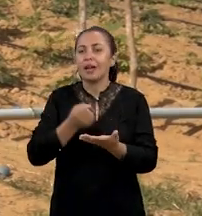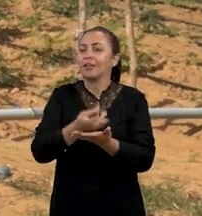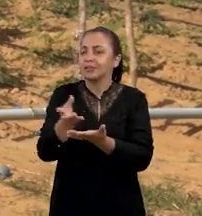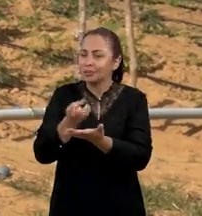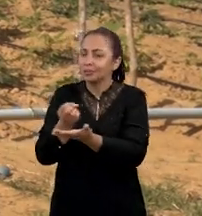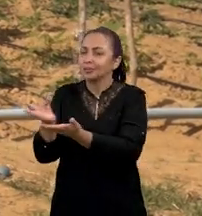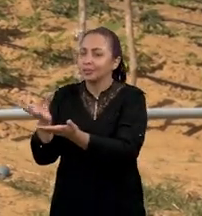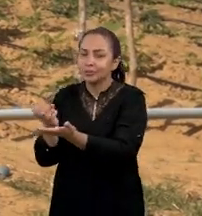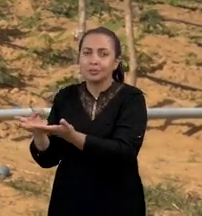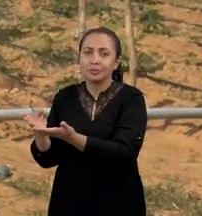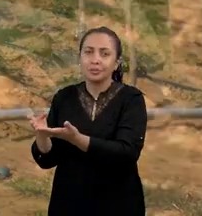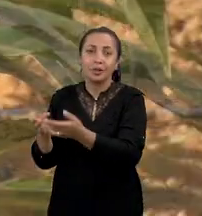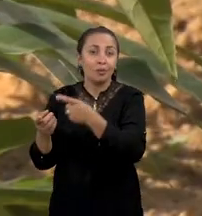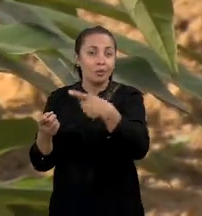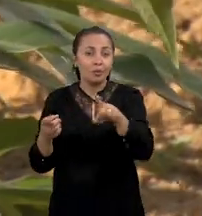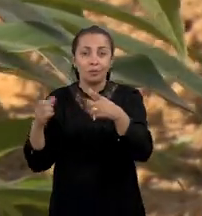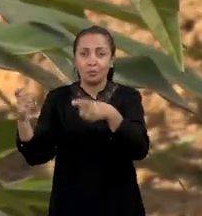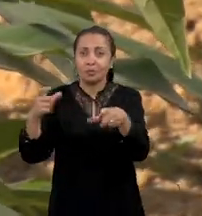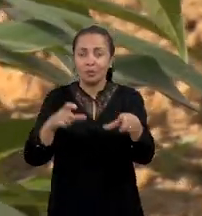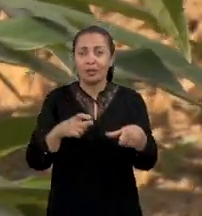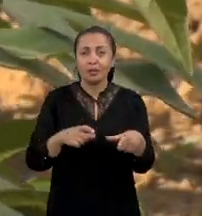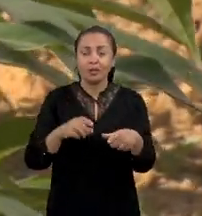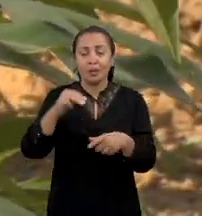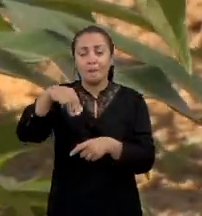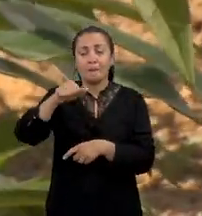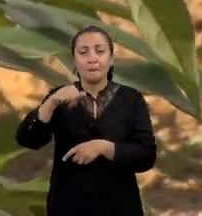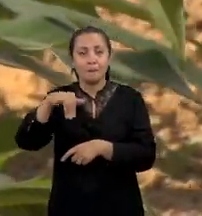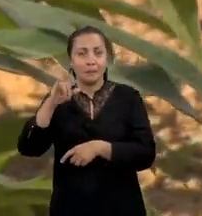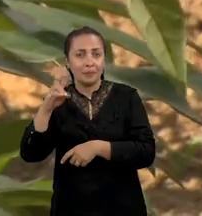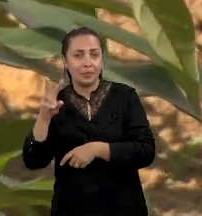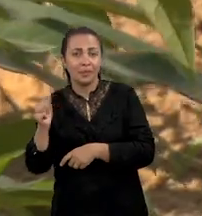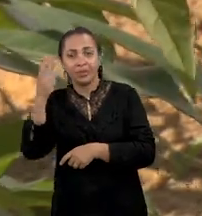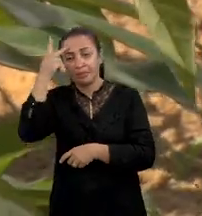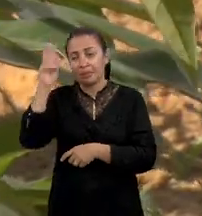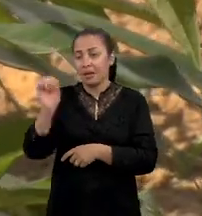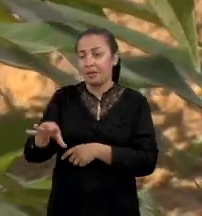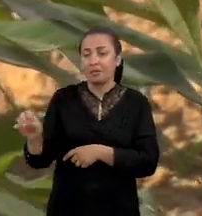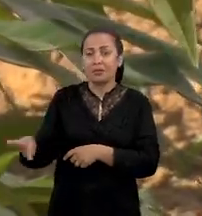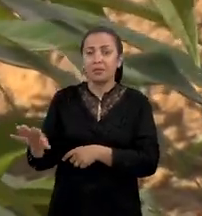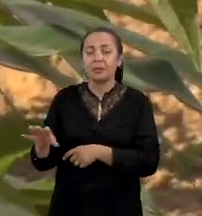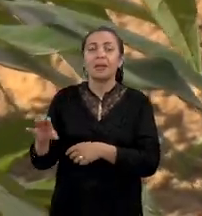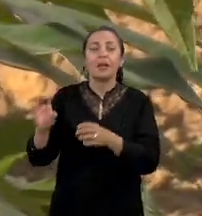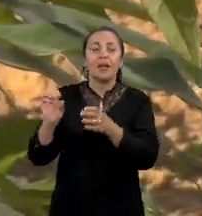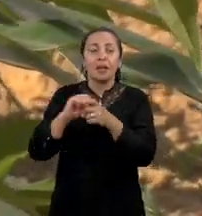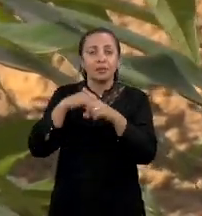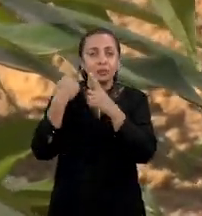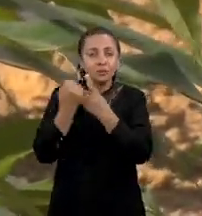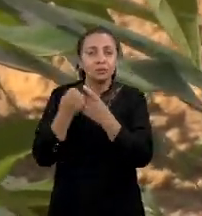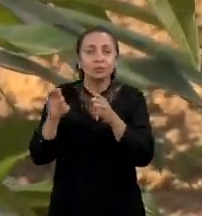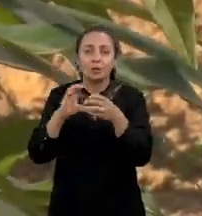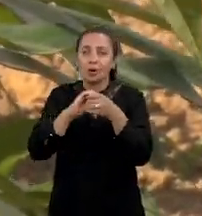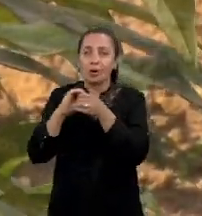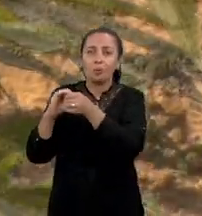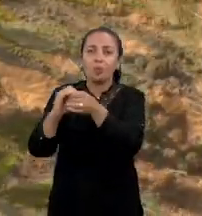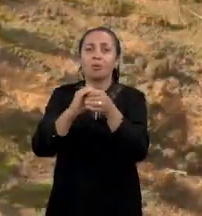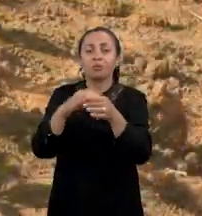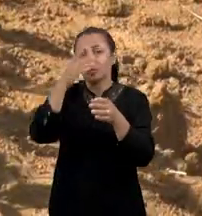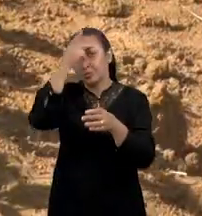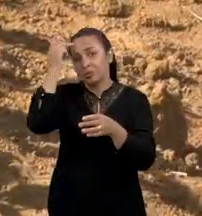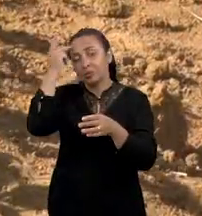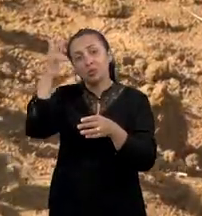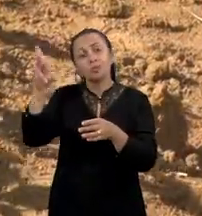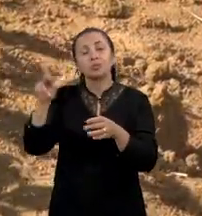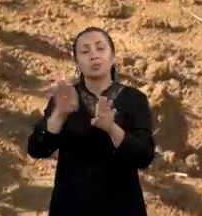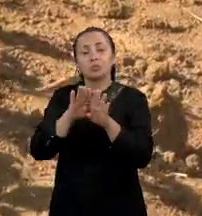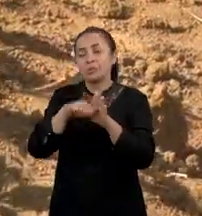distribuímos, em várias oportunidades, manivas para essas associações, para as cooperativas e para produtores